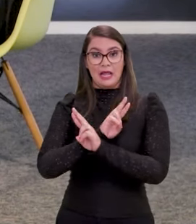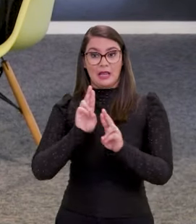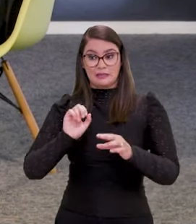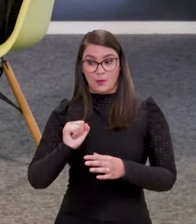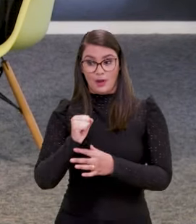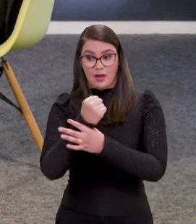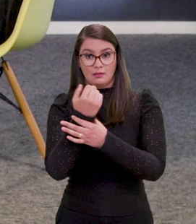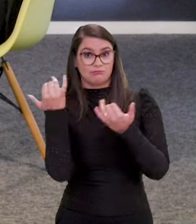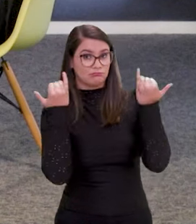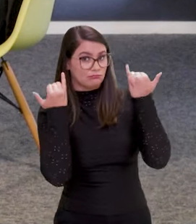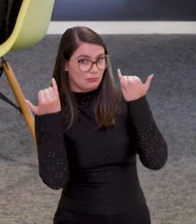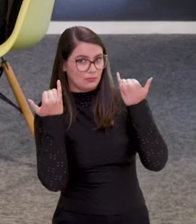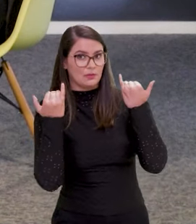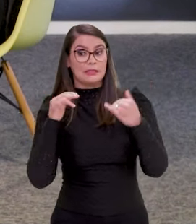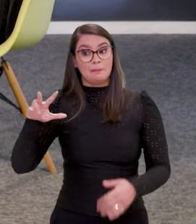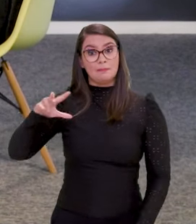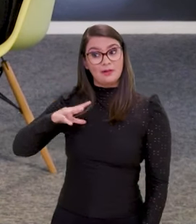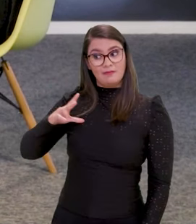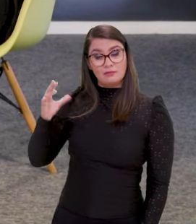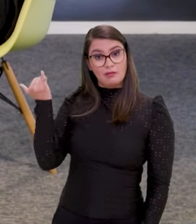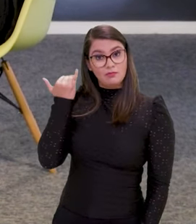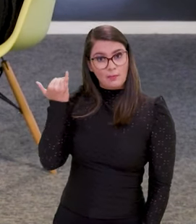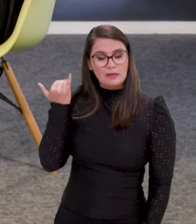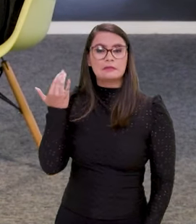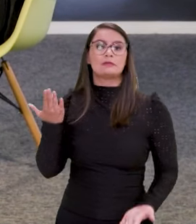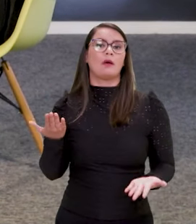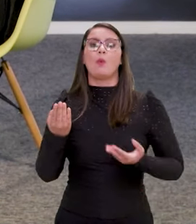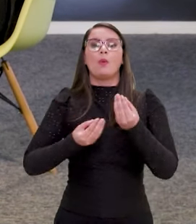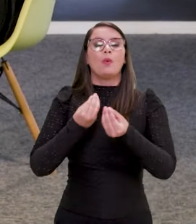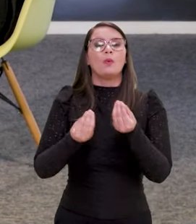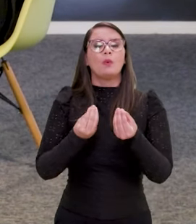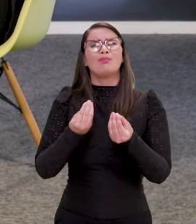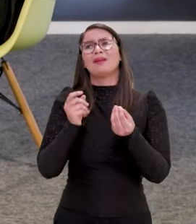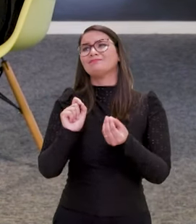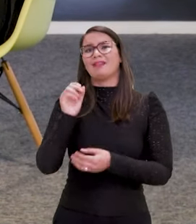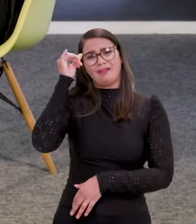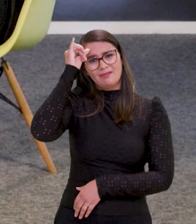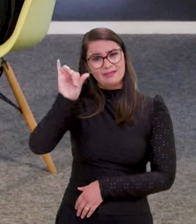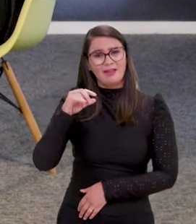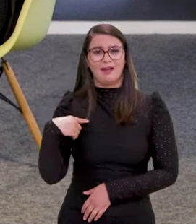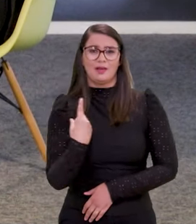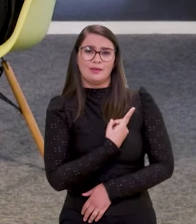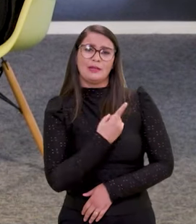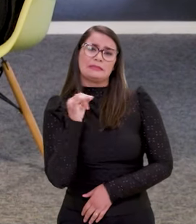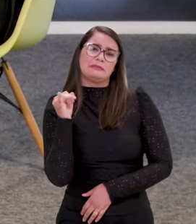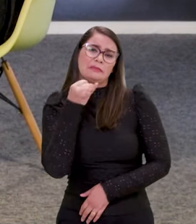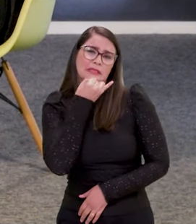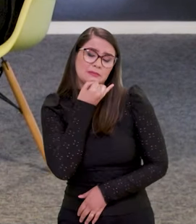à segurança da informação, ou seja, privacidade de dados, até mesmo para evitar o que a gente, às vezes,